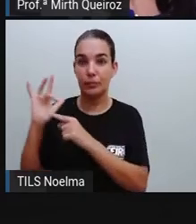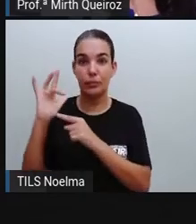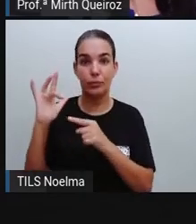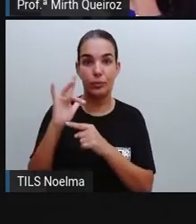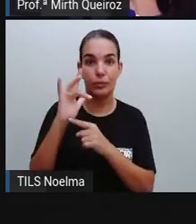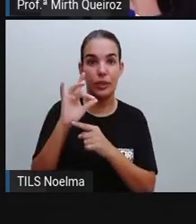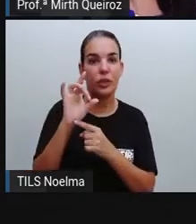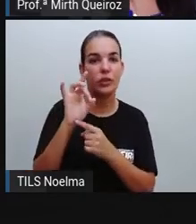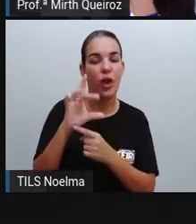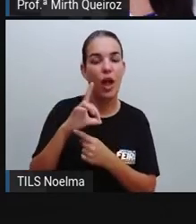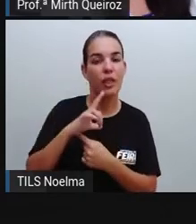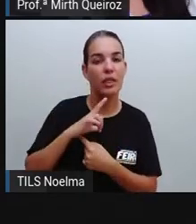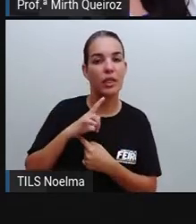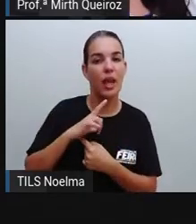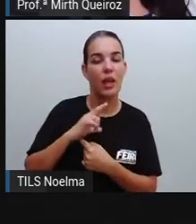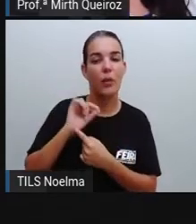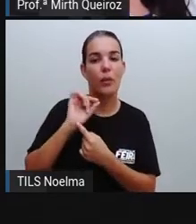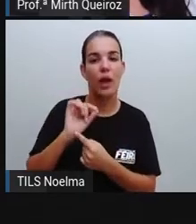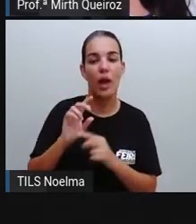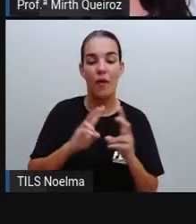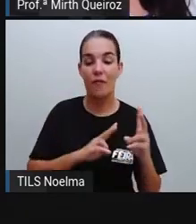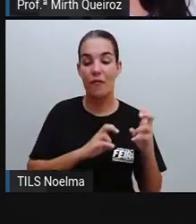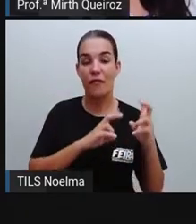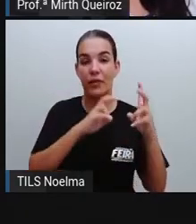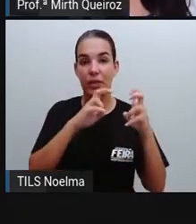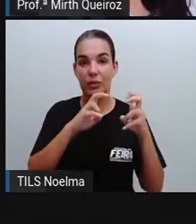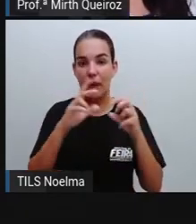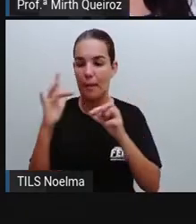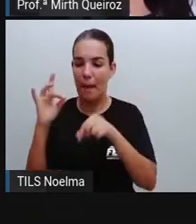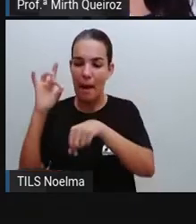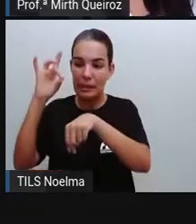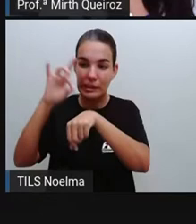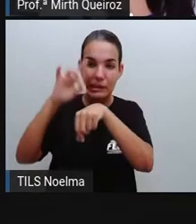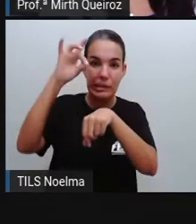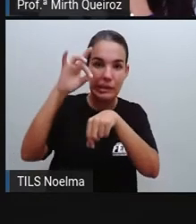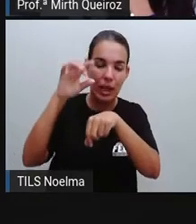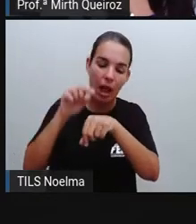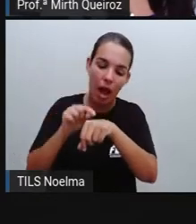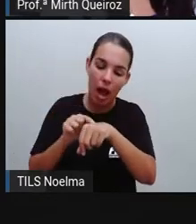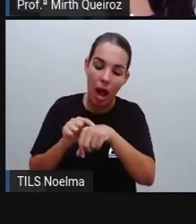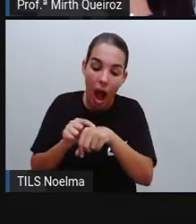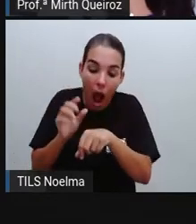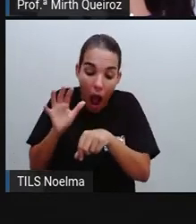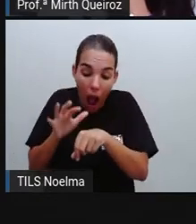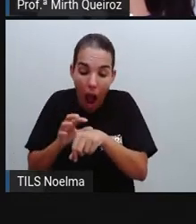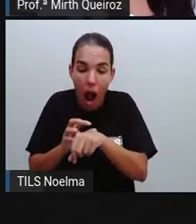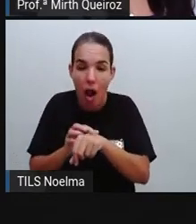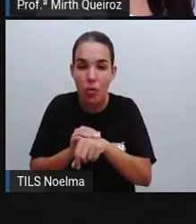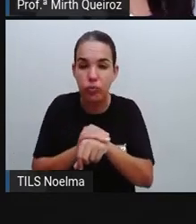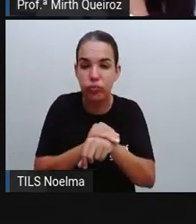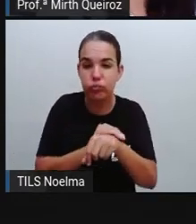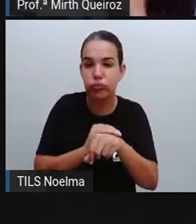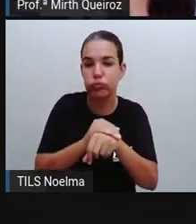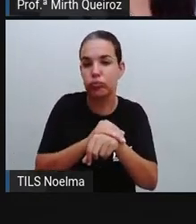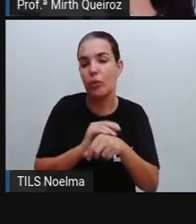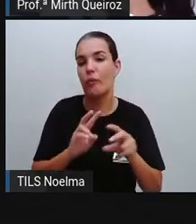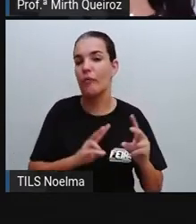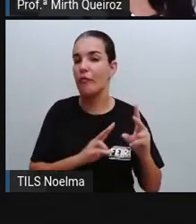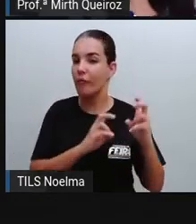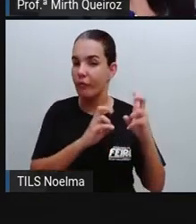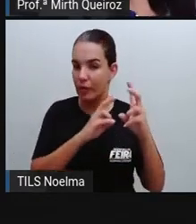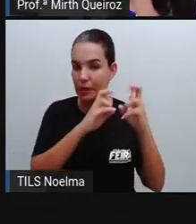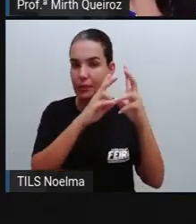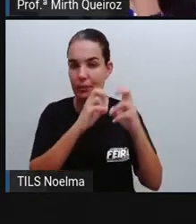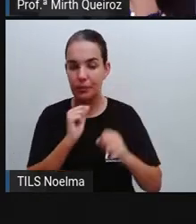carrega o vírus, ele transfere esse vírus pra outra pessoa, certo? Ele não é o agente infeccioso, o agente infeccioso é o vírus que